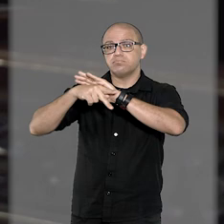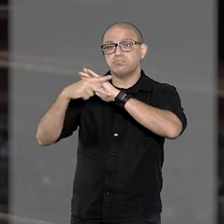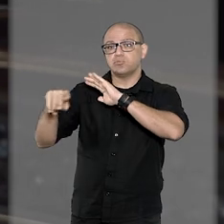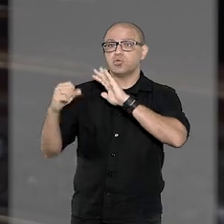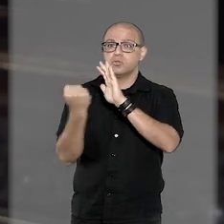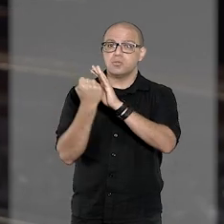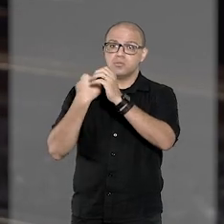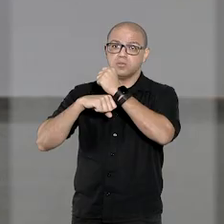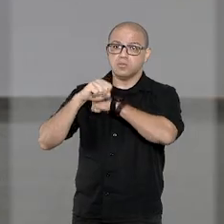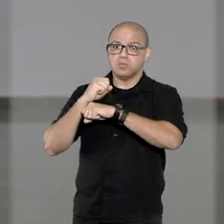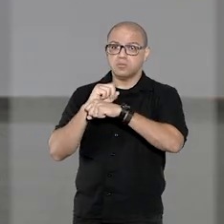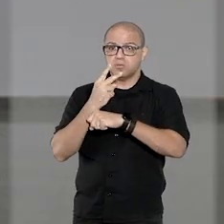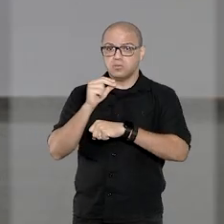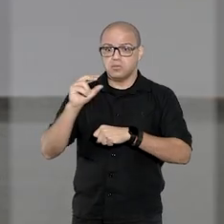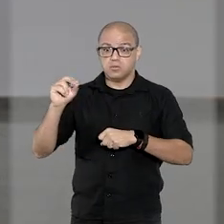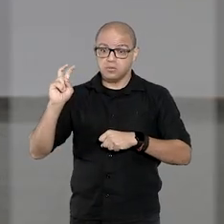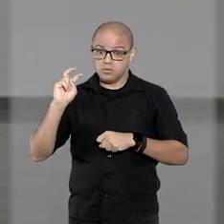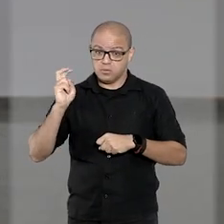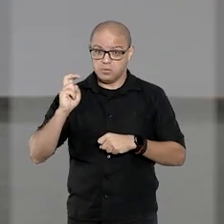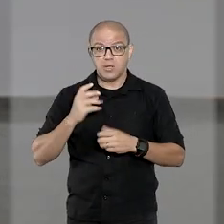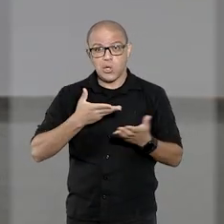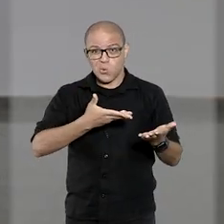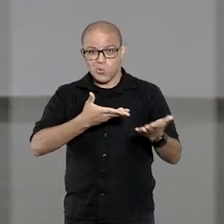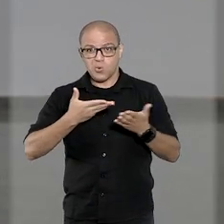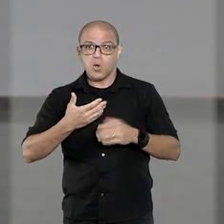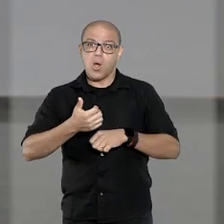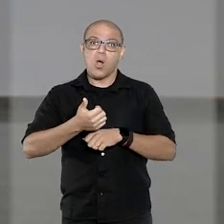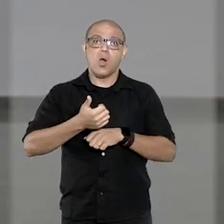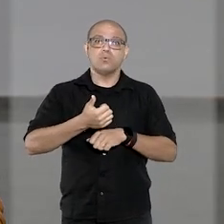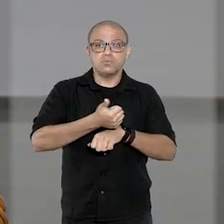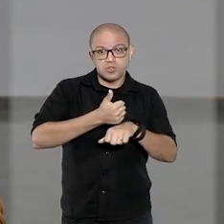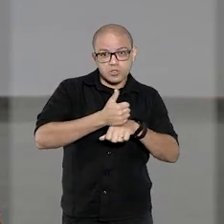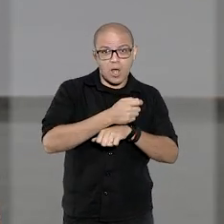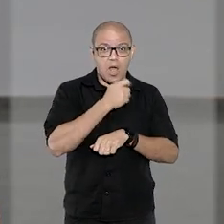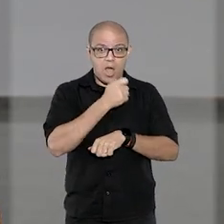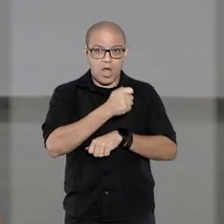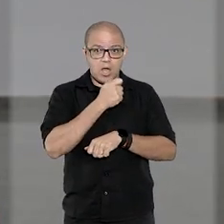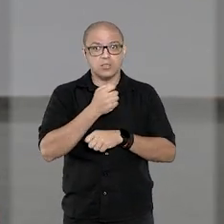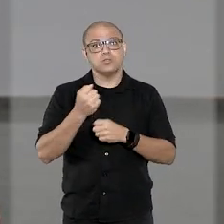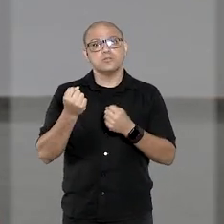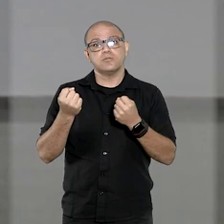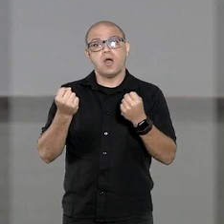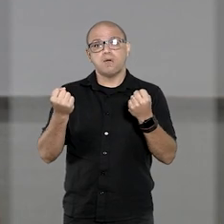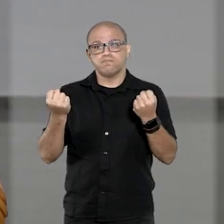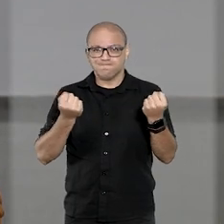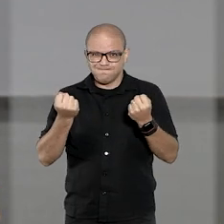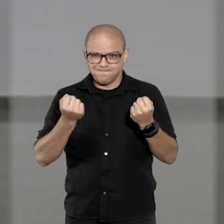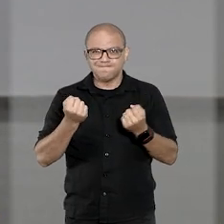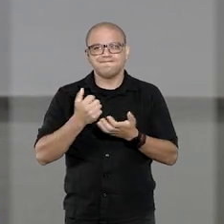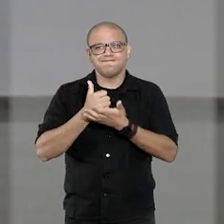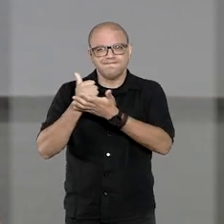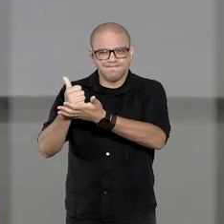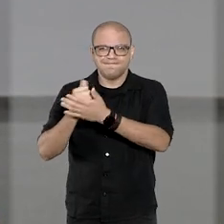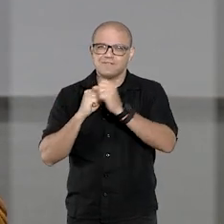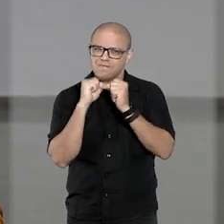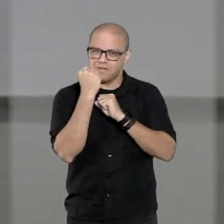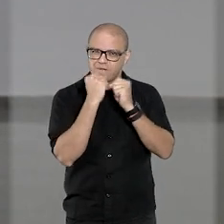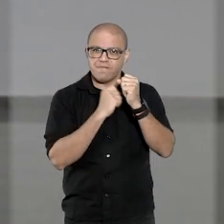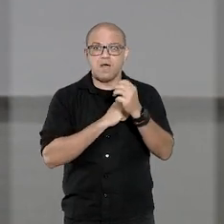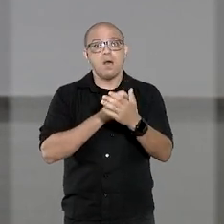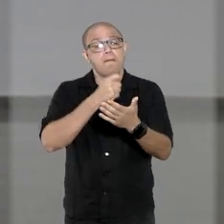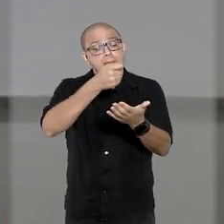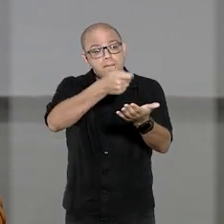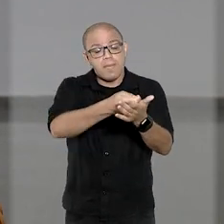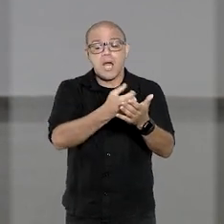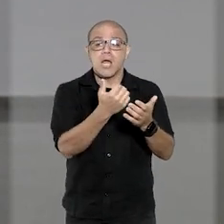em 2005. Ao convidar os profissionais de imprensa, a montadora ofereceu transporte e hospedagem para a cobertura do